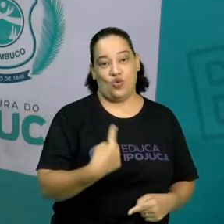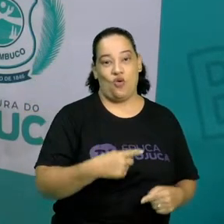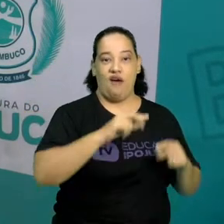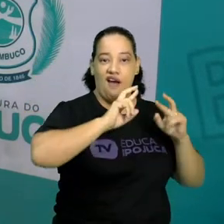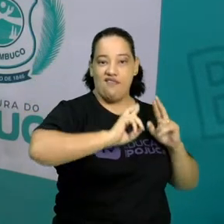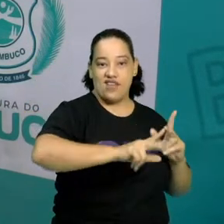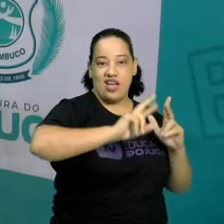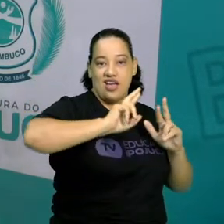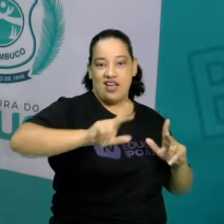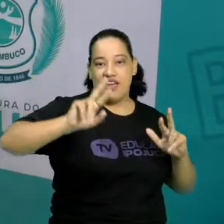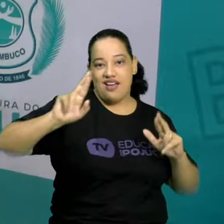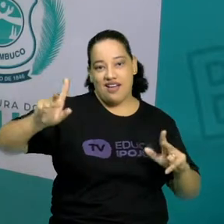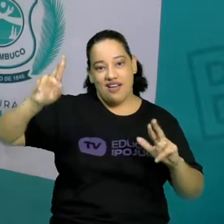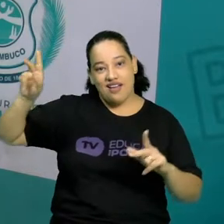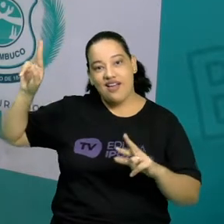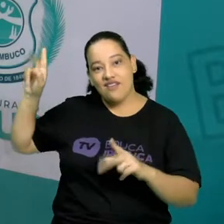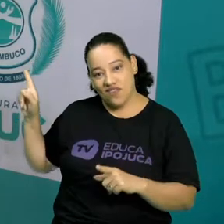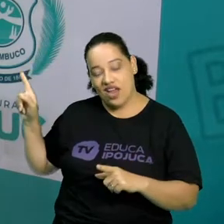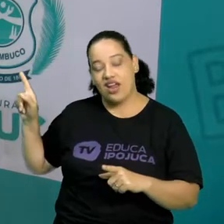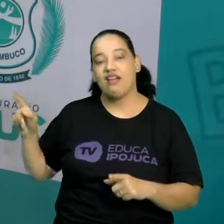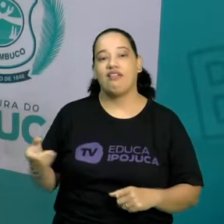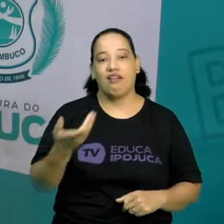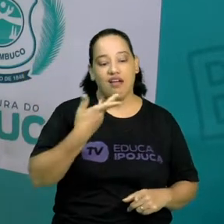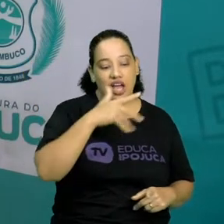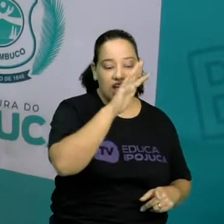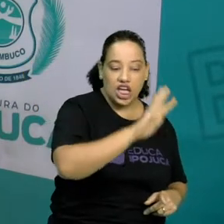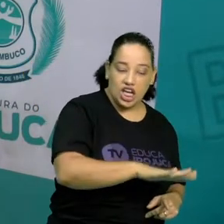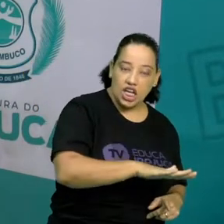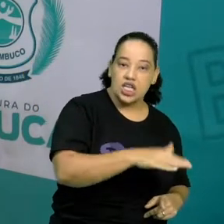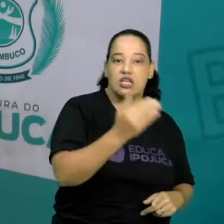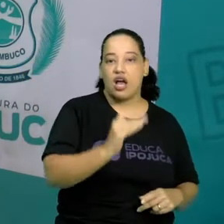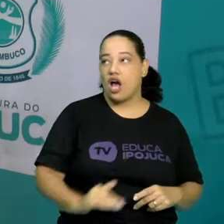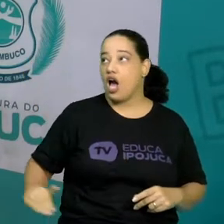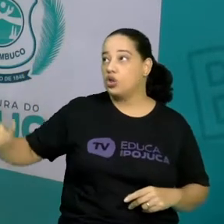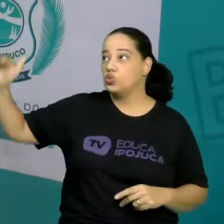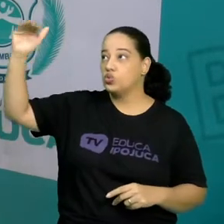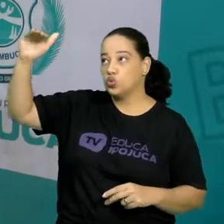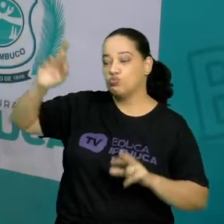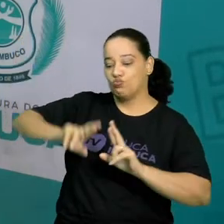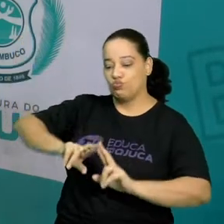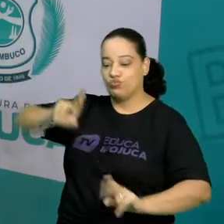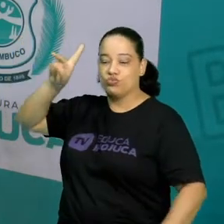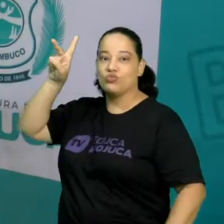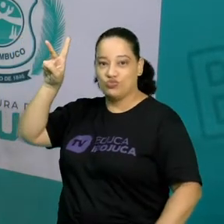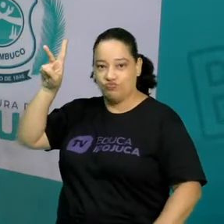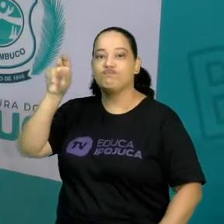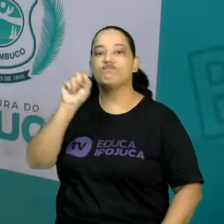são diferentes, né? As crianças são diferentes dos adultos, sim.